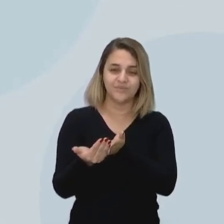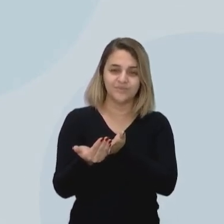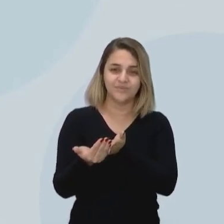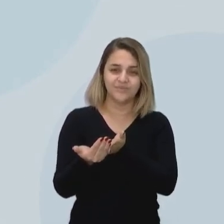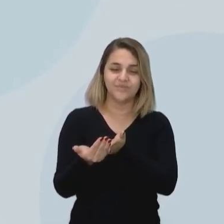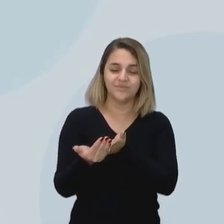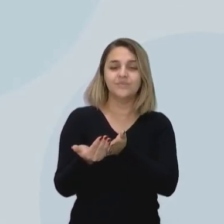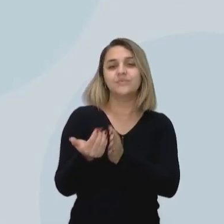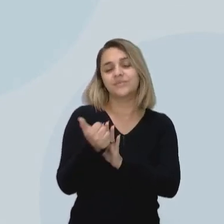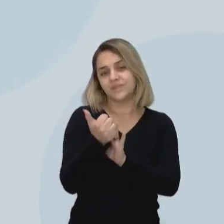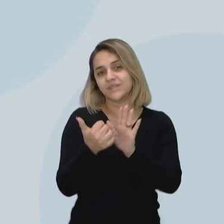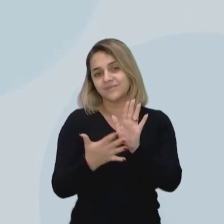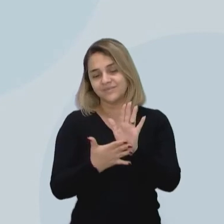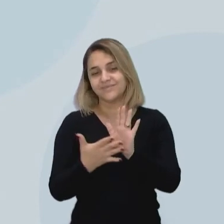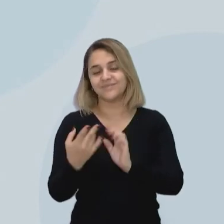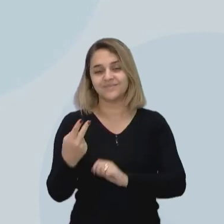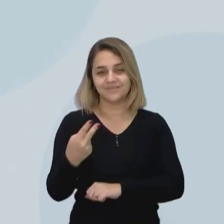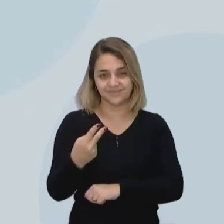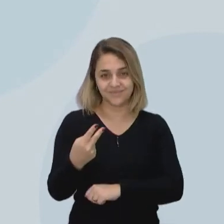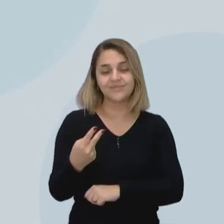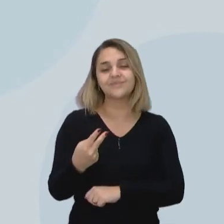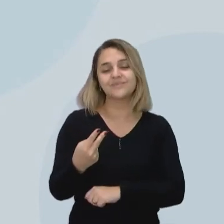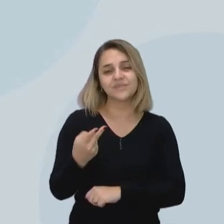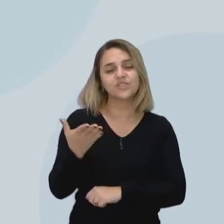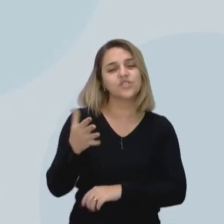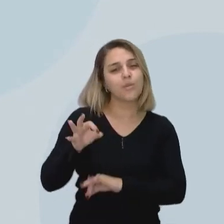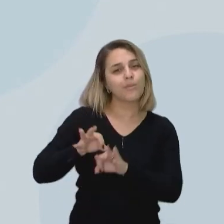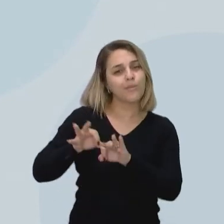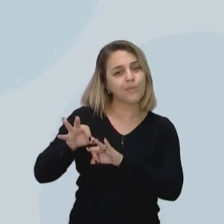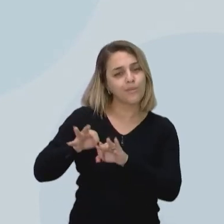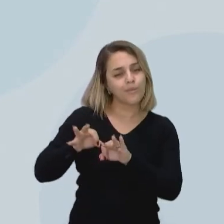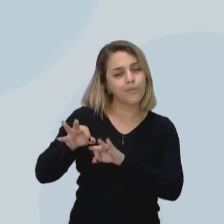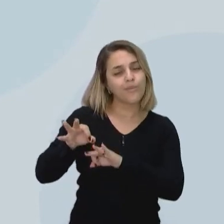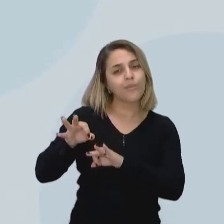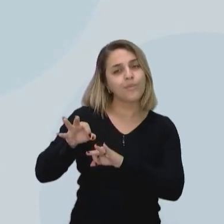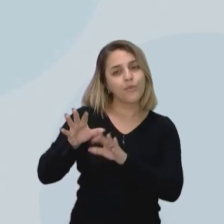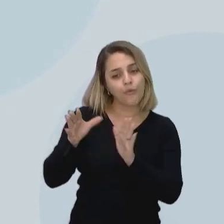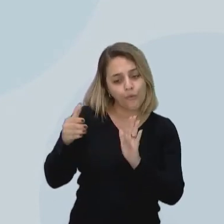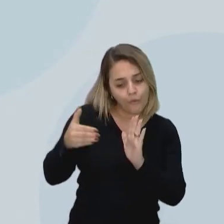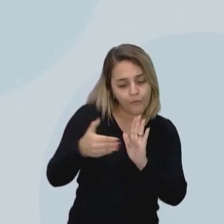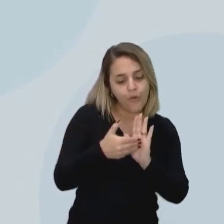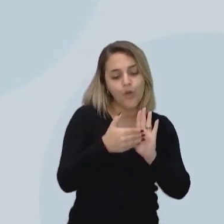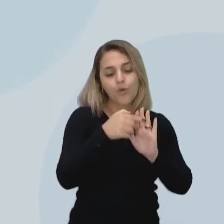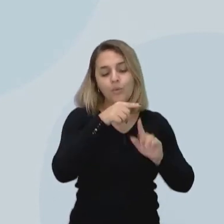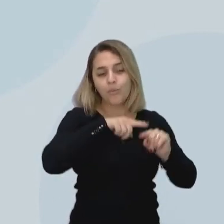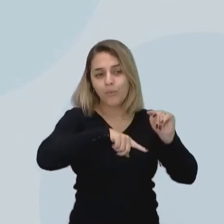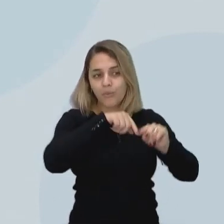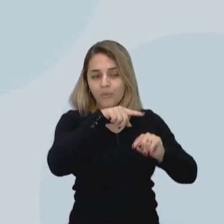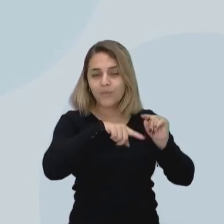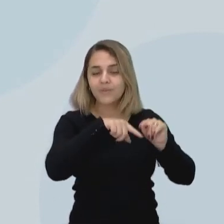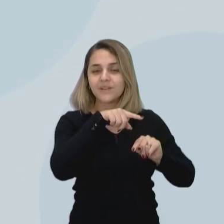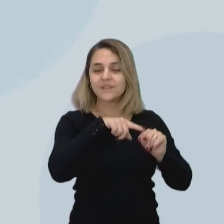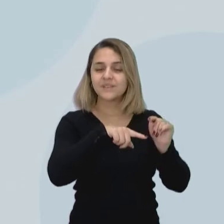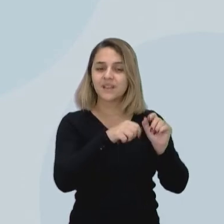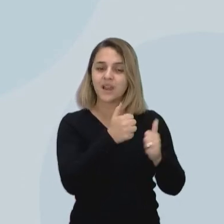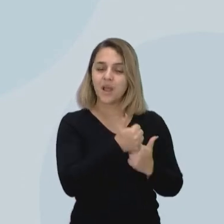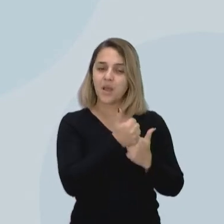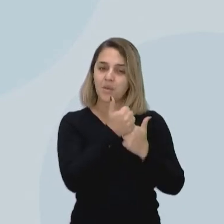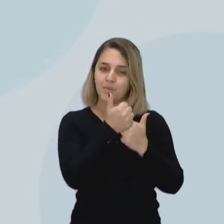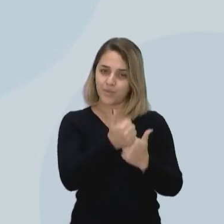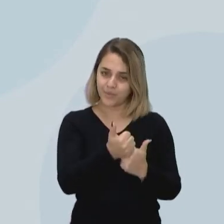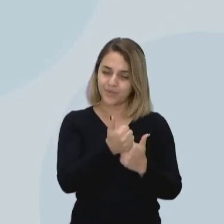dessa atividade 2 lá que foi elaborada a partir do material de apoio do professor que é o mapa né